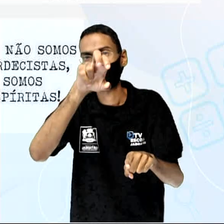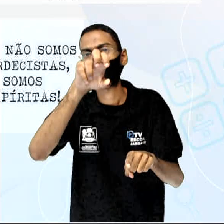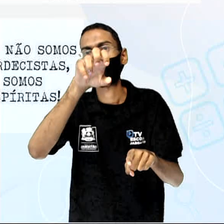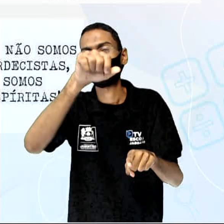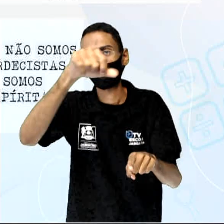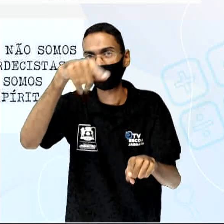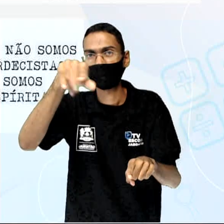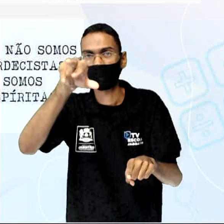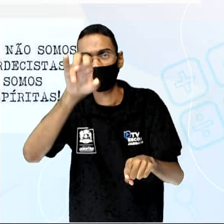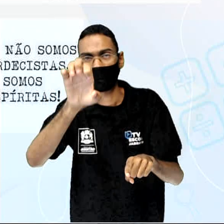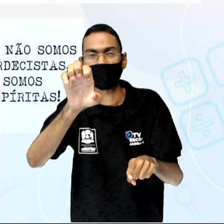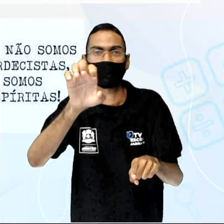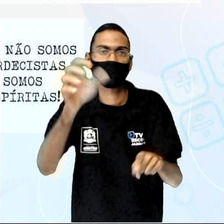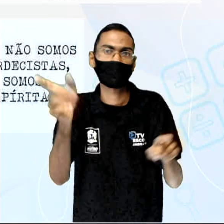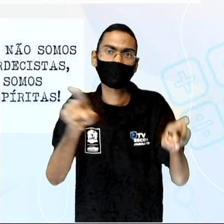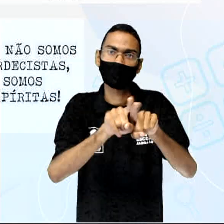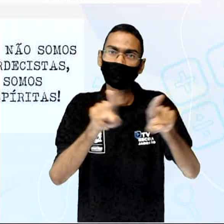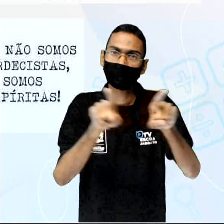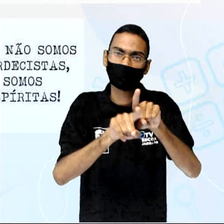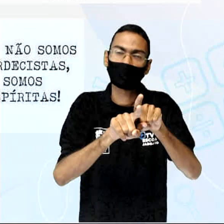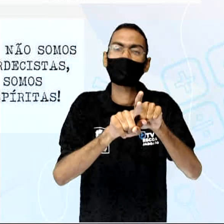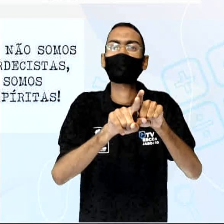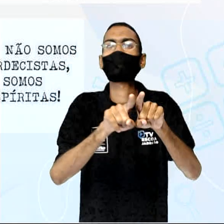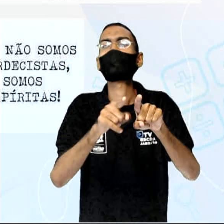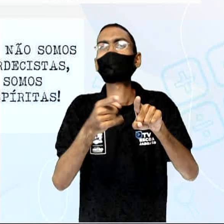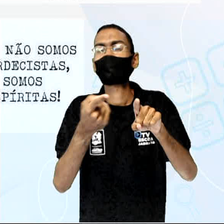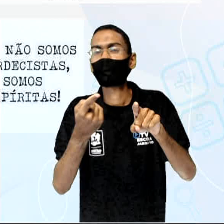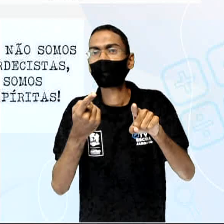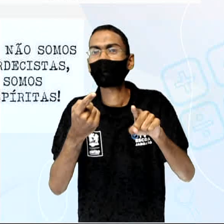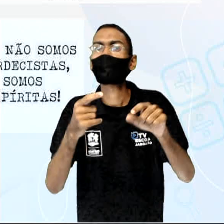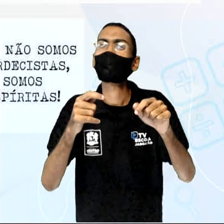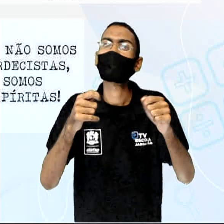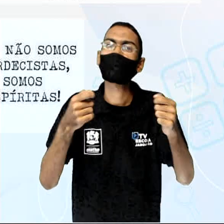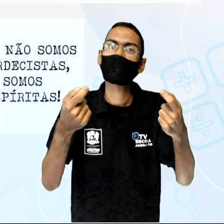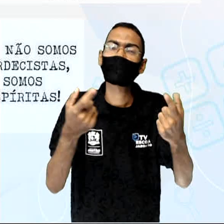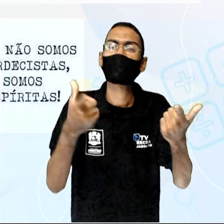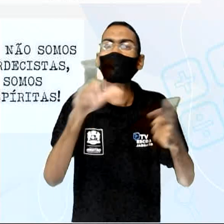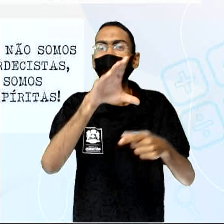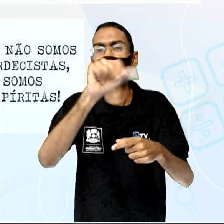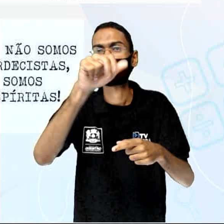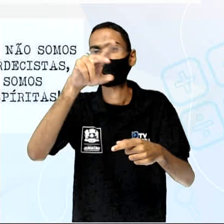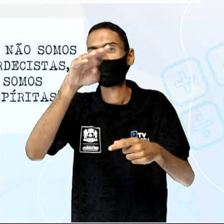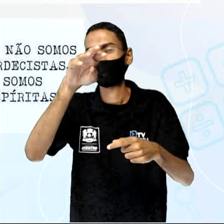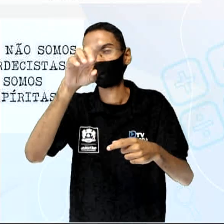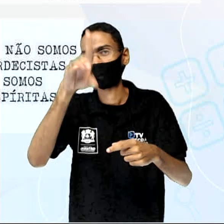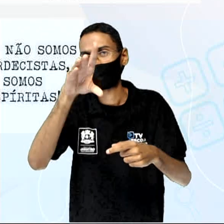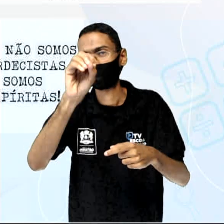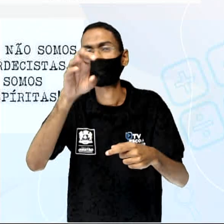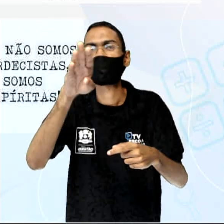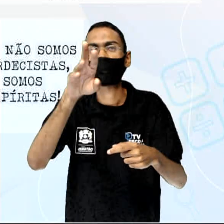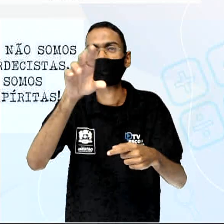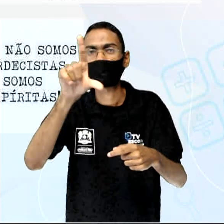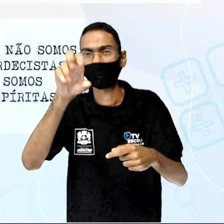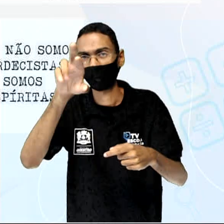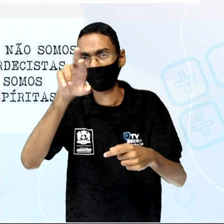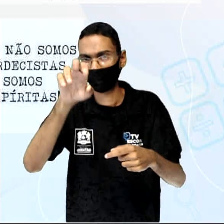Zafo Morales da Umbanda e o Candomblé. Então, eu trago aqui, ó, esse desenho do doutor André